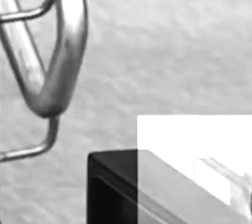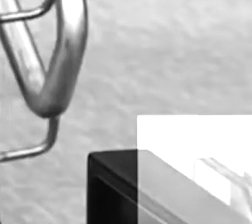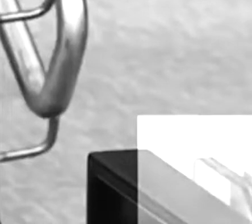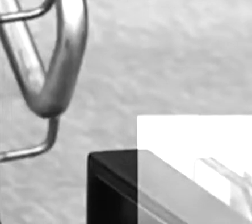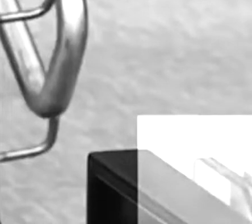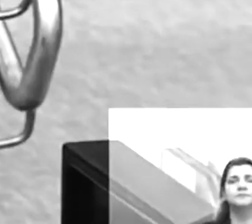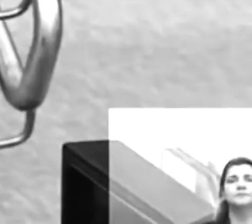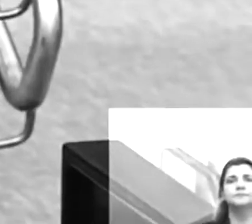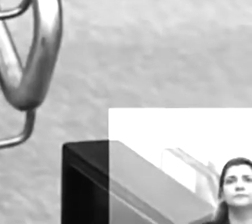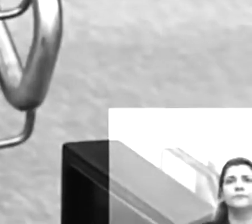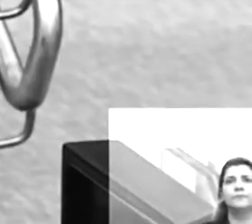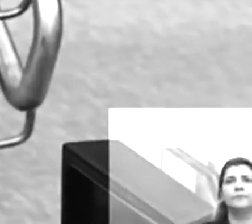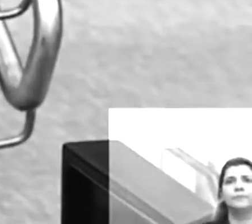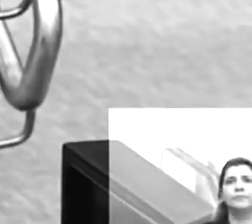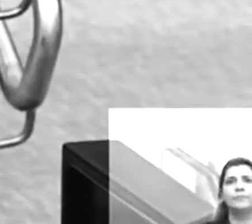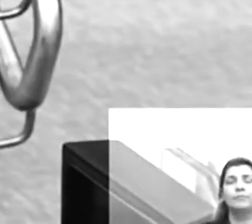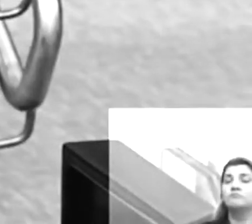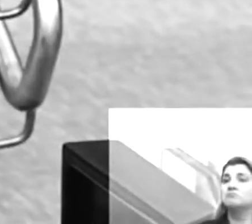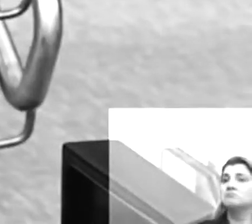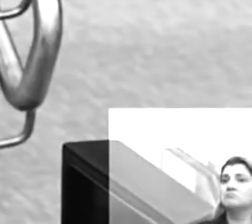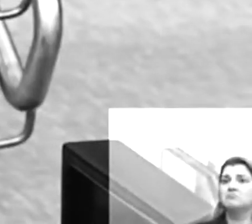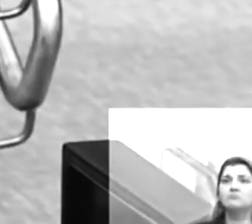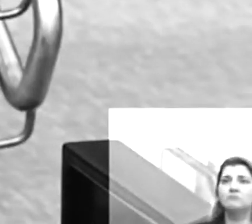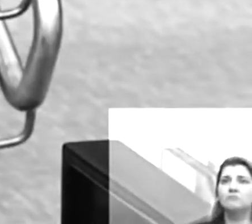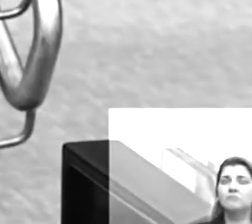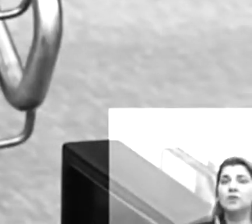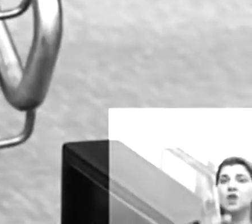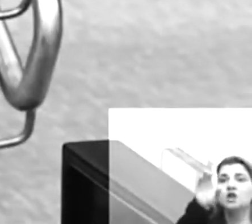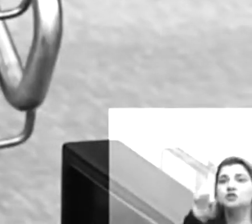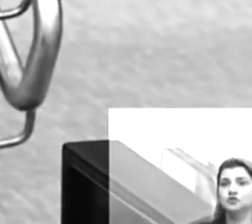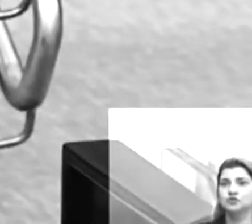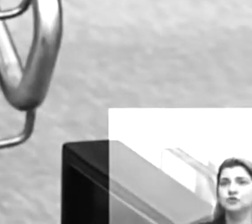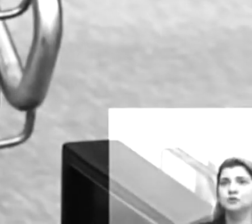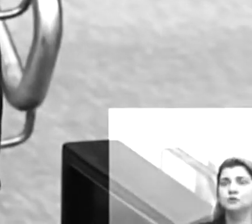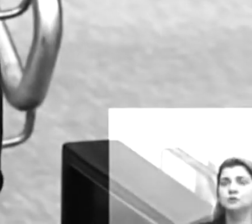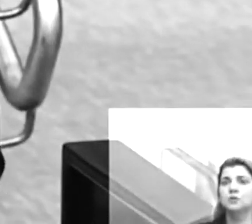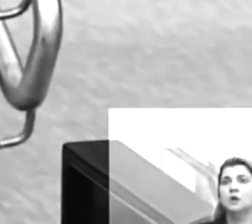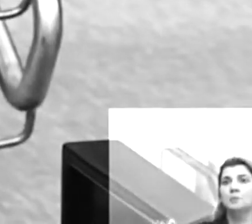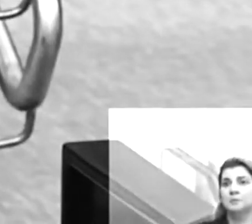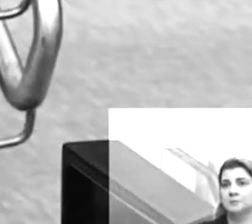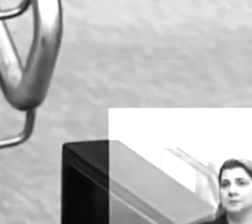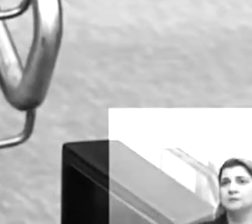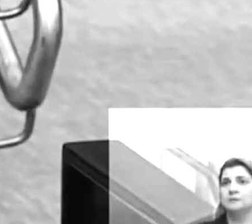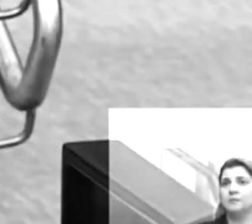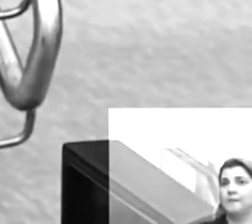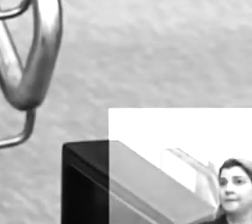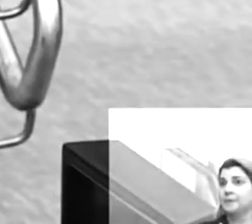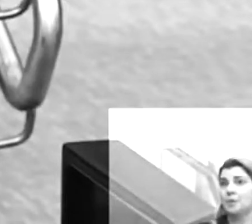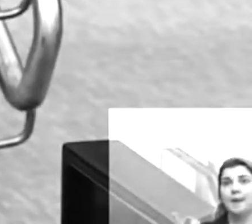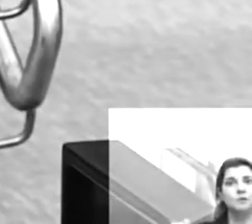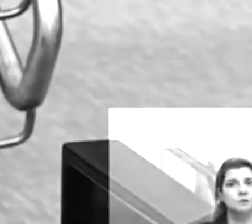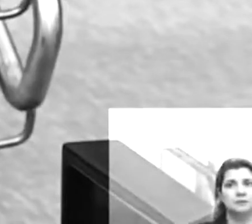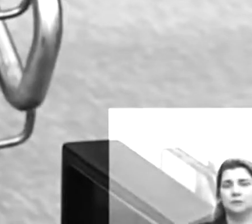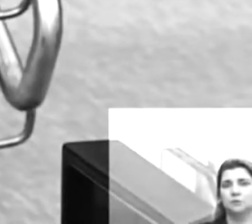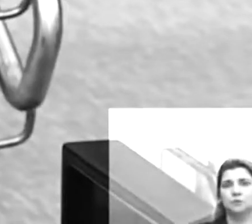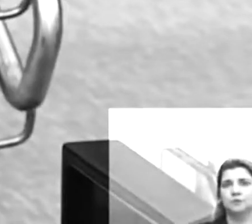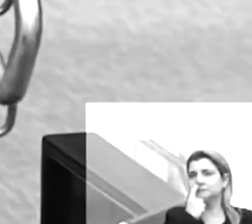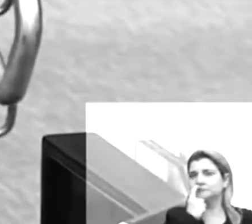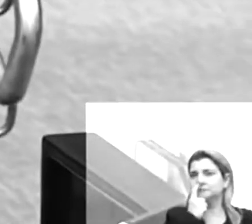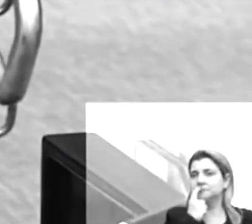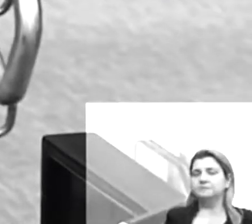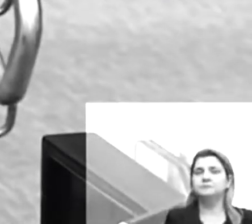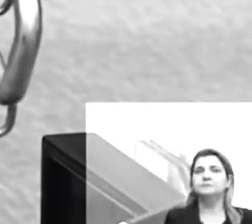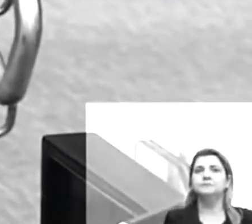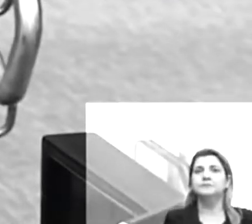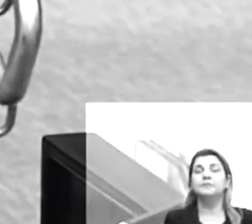aí, vamos fazer o seguinte, tu não terás mais direito a uma pensão, isso não é aposentadoria. A aposentadoria tem que contribuir, isso é uma pensão,